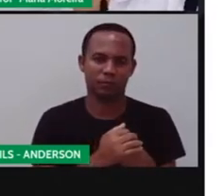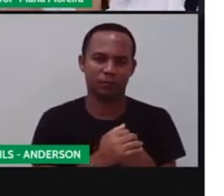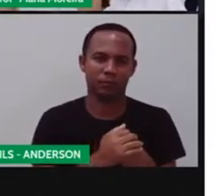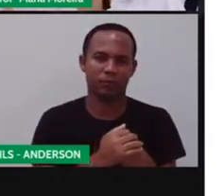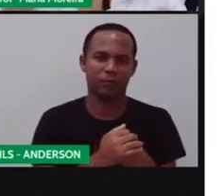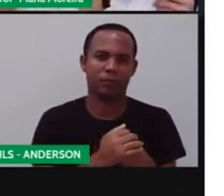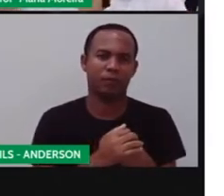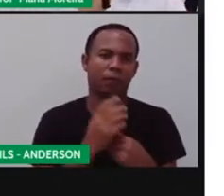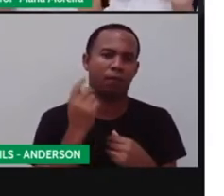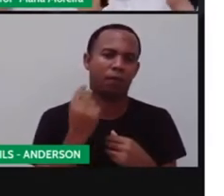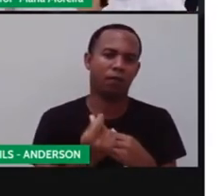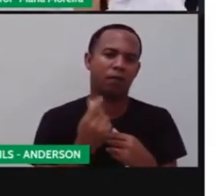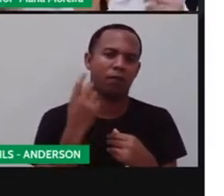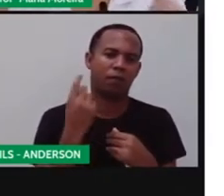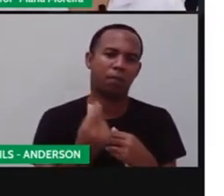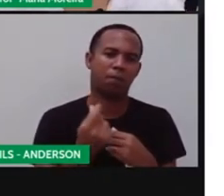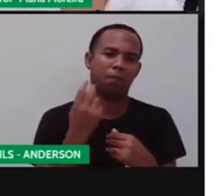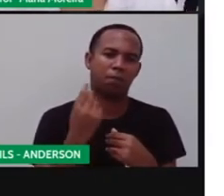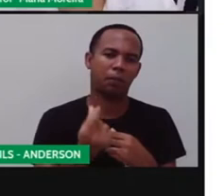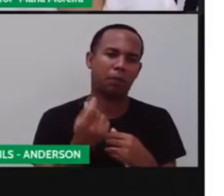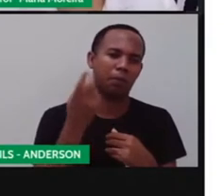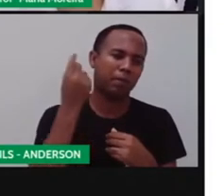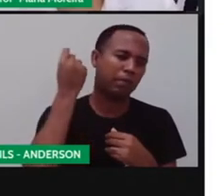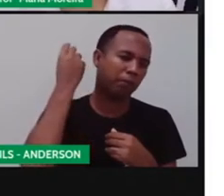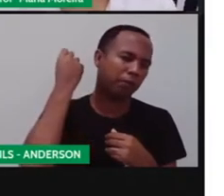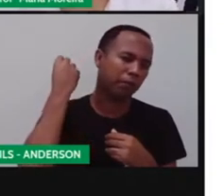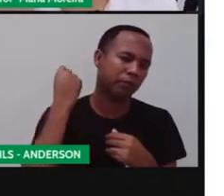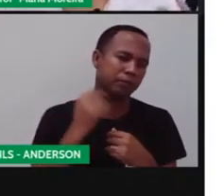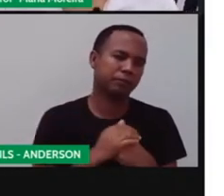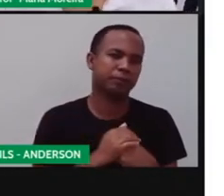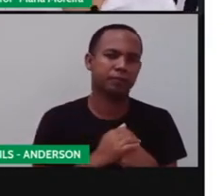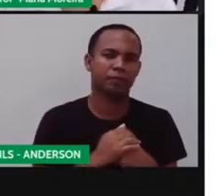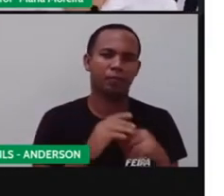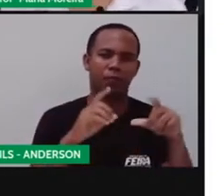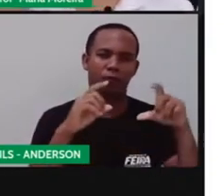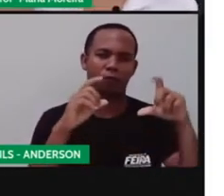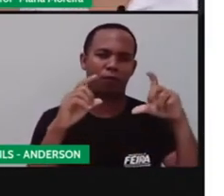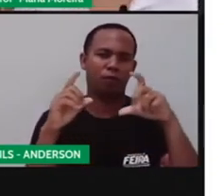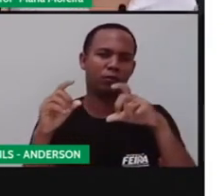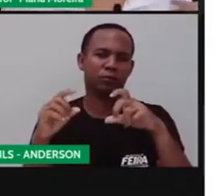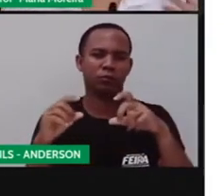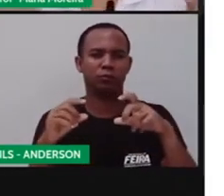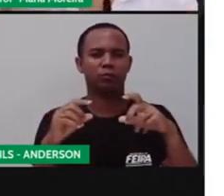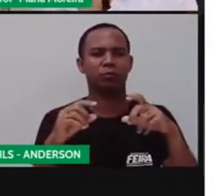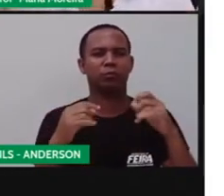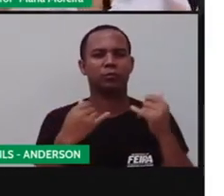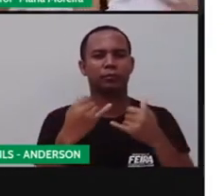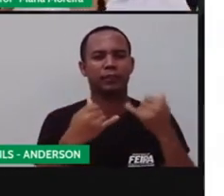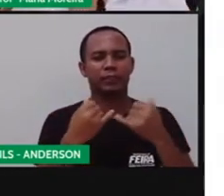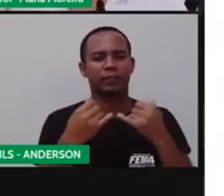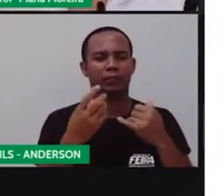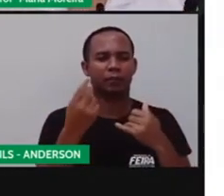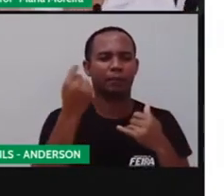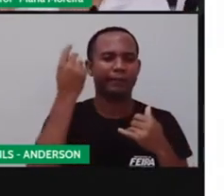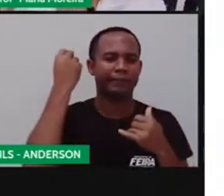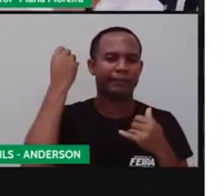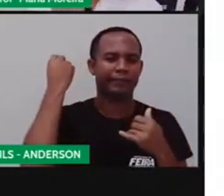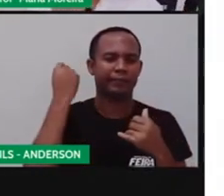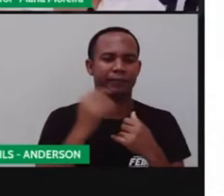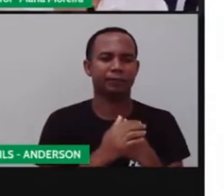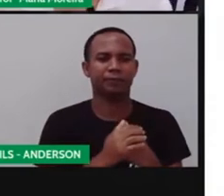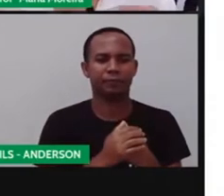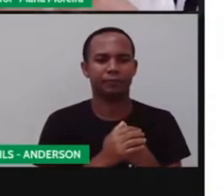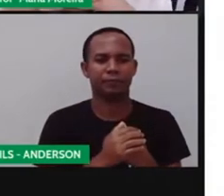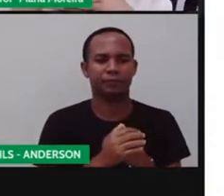Então, o quê? Um brinquedo que já é muito antigo. Então, as imagens agora serão de brinquedos antigos e que a prova é falando. Não